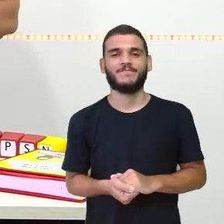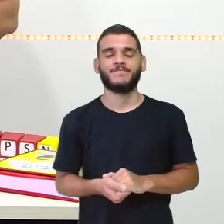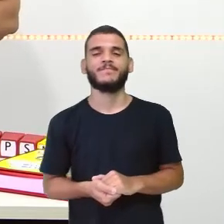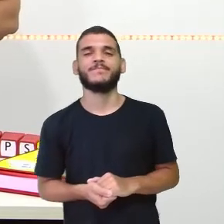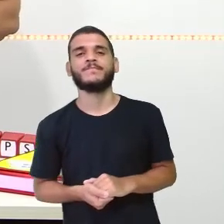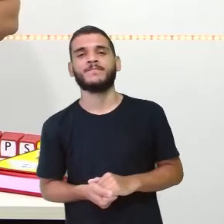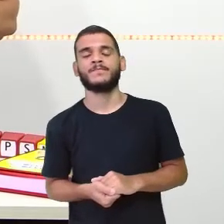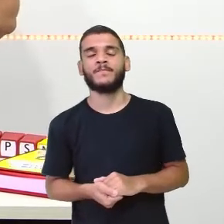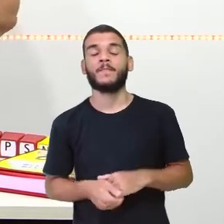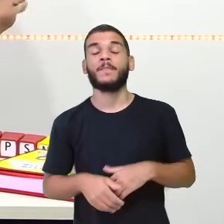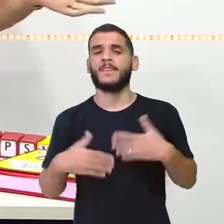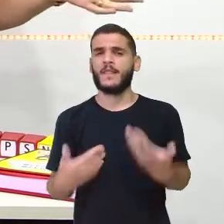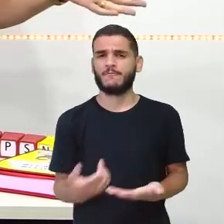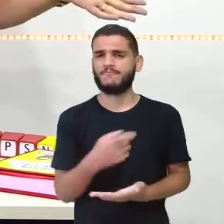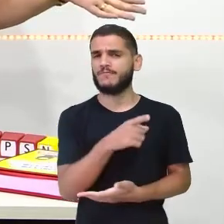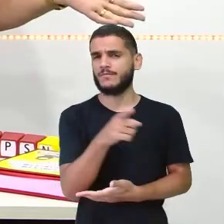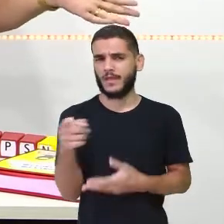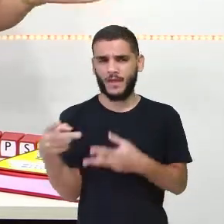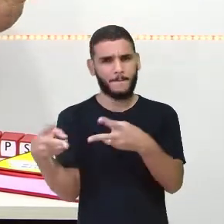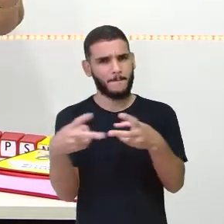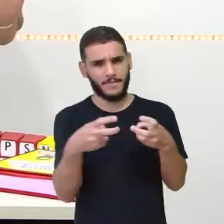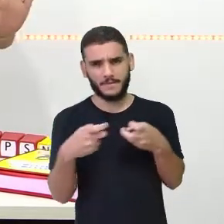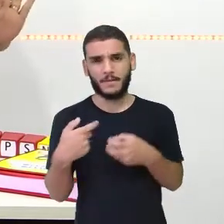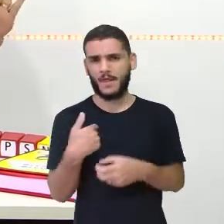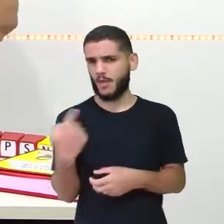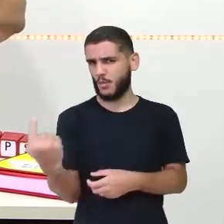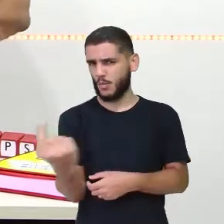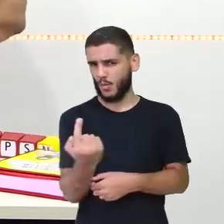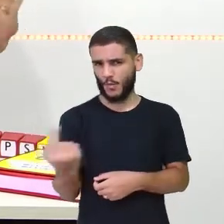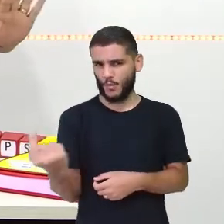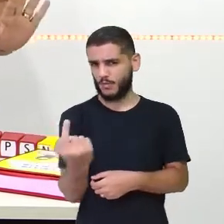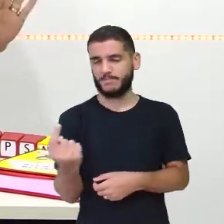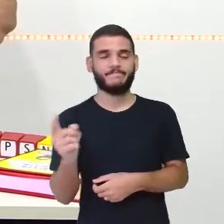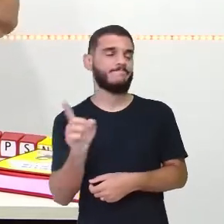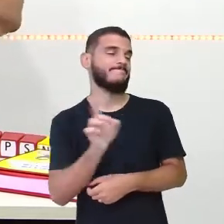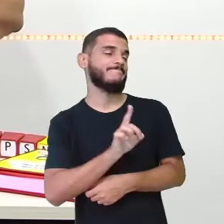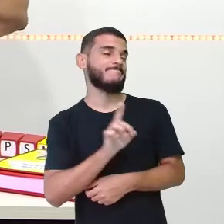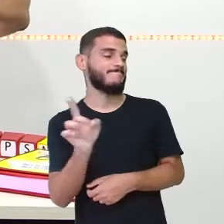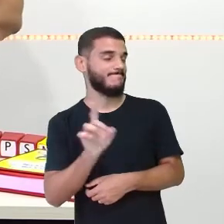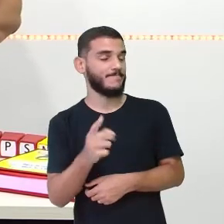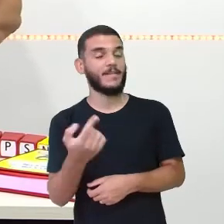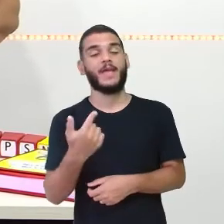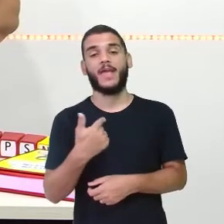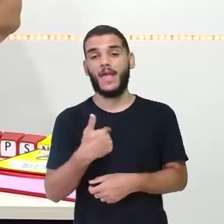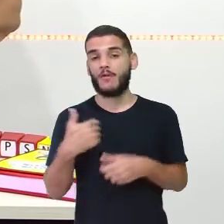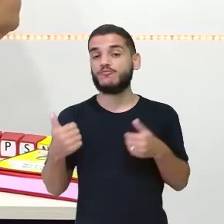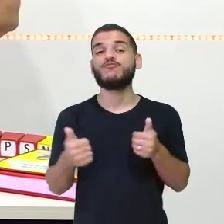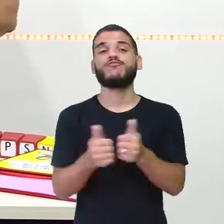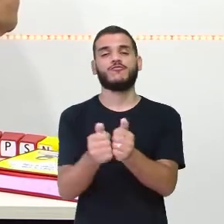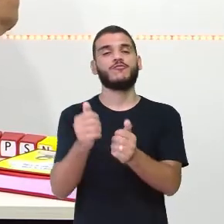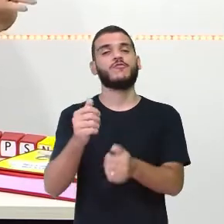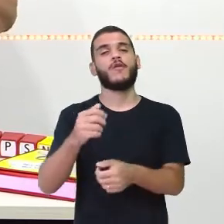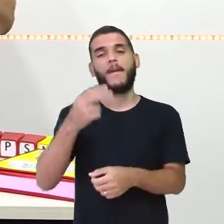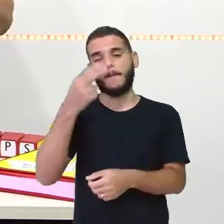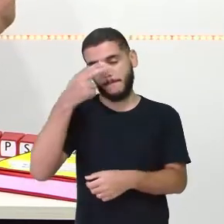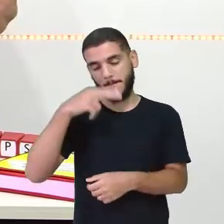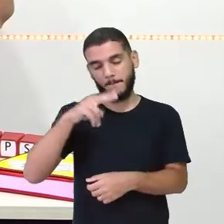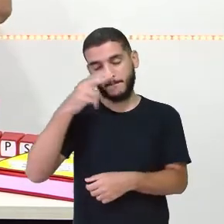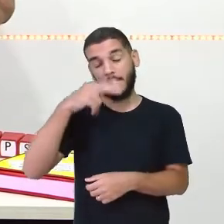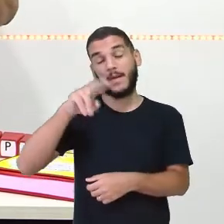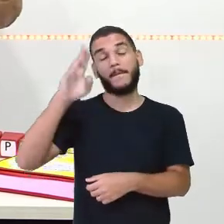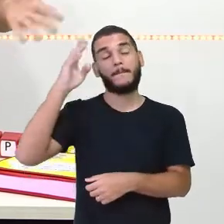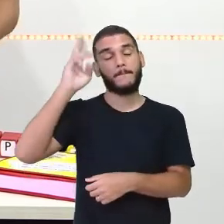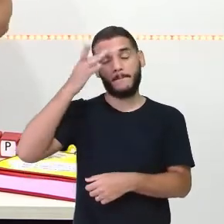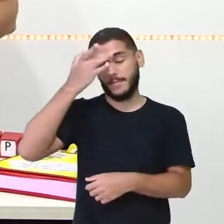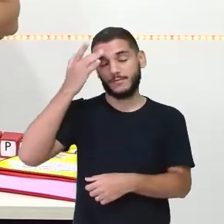professora Iris. E vocês já viram que eu não estou só, estou com minha parceira diária, aquela que todos os dias me ajuda, e eu ajudo